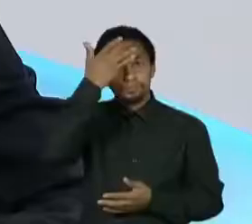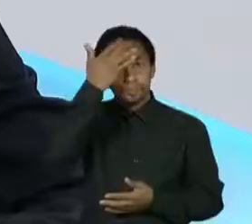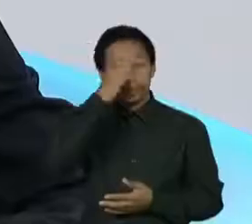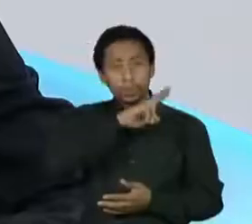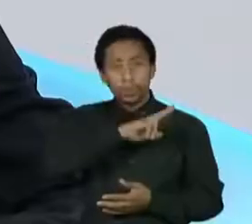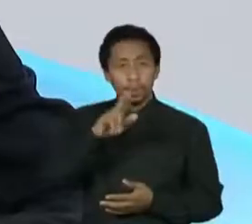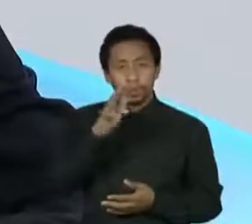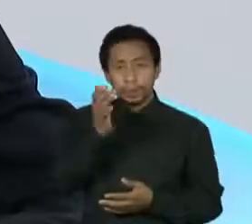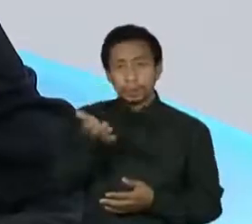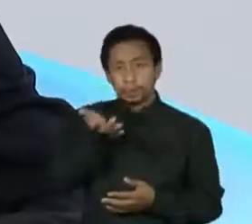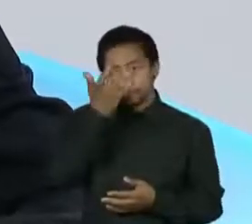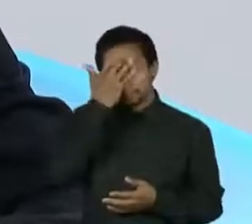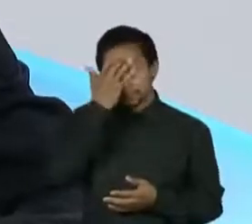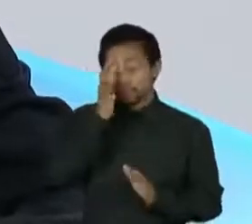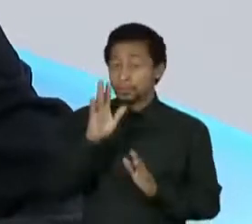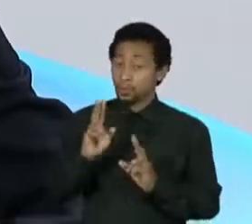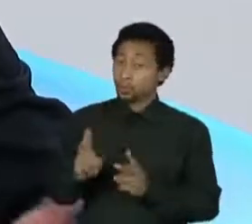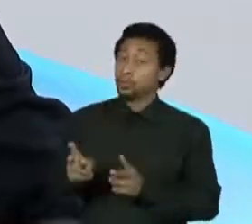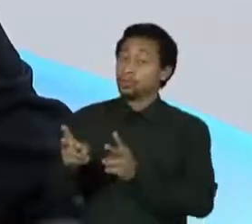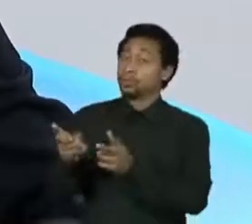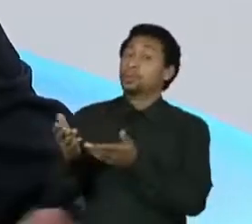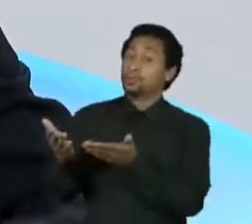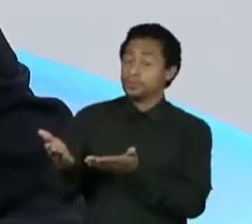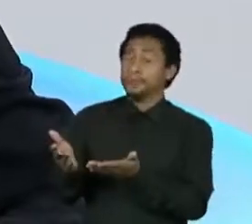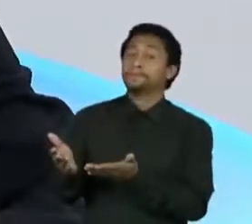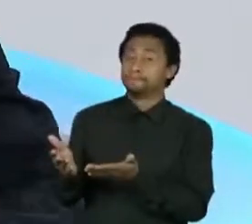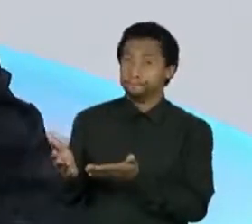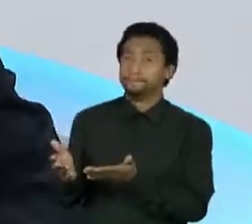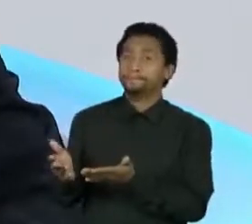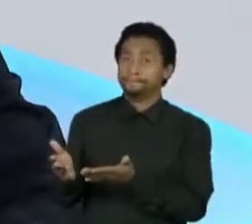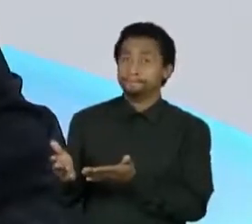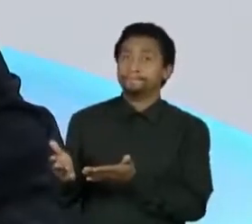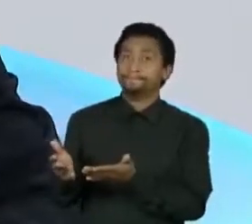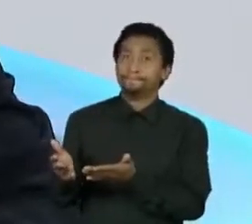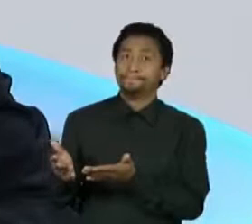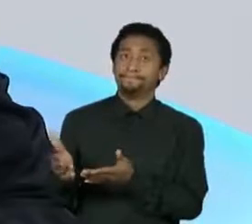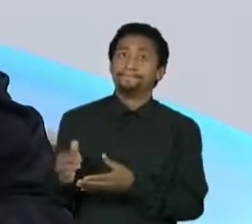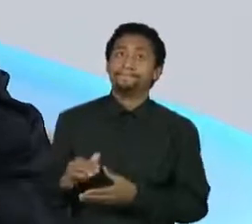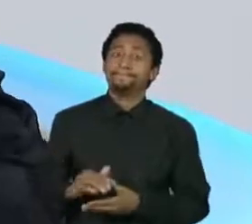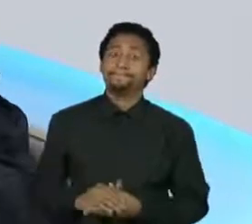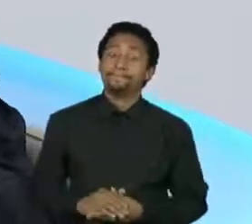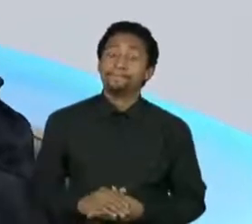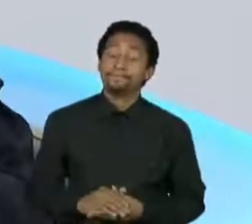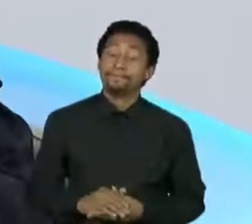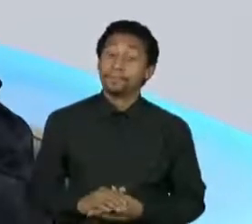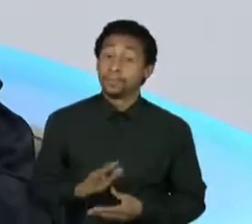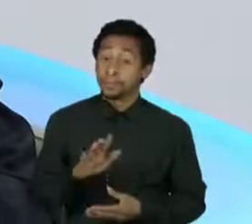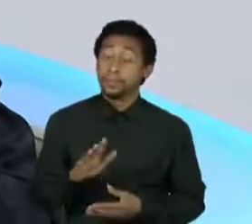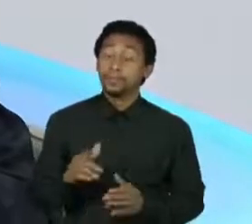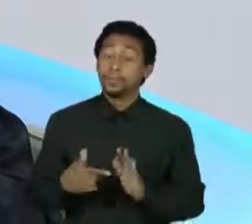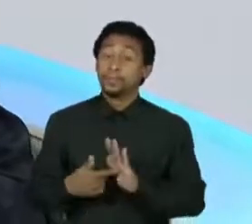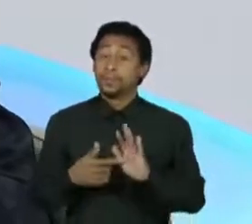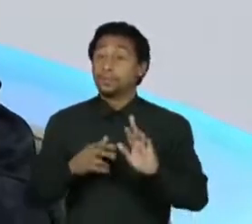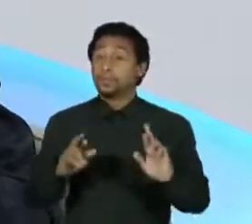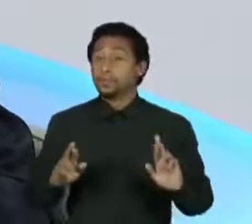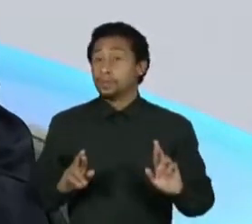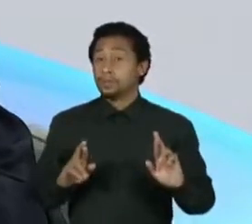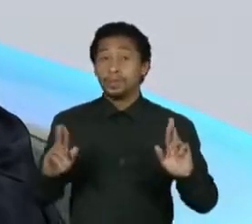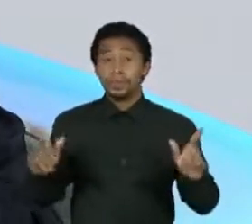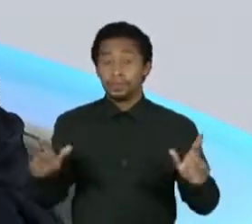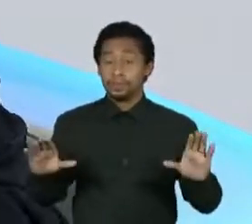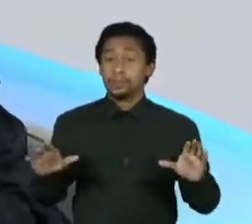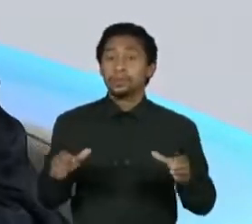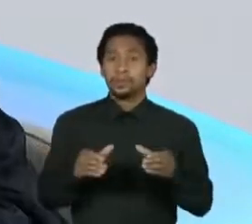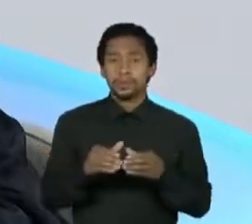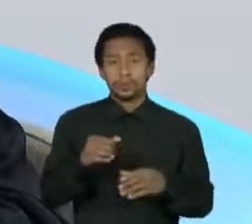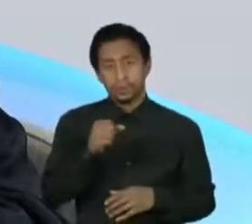está no Twitter, continua. E essa diferença é como com jornalistas.